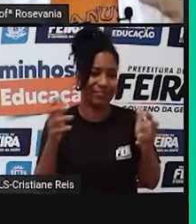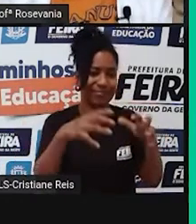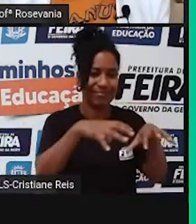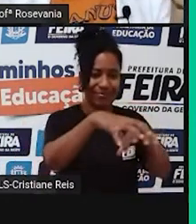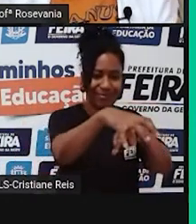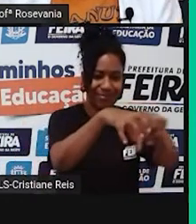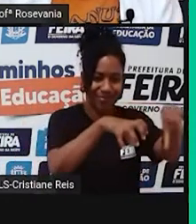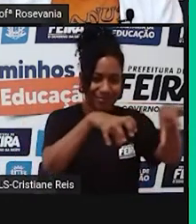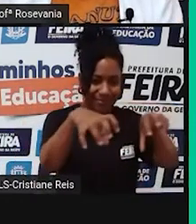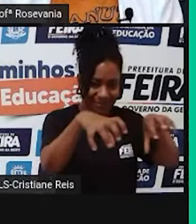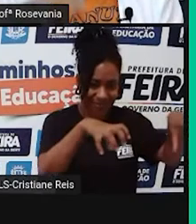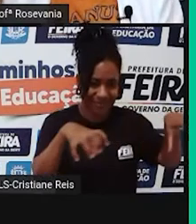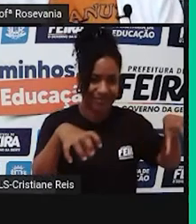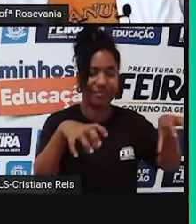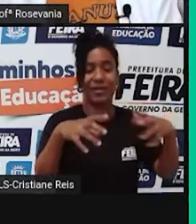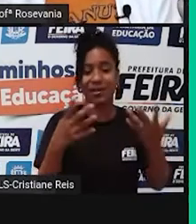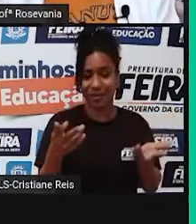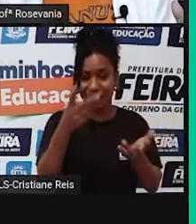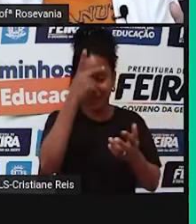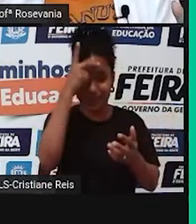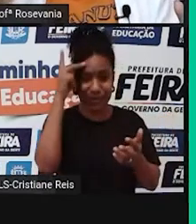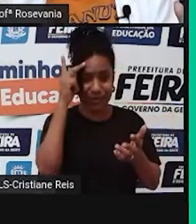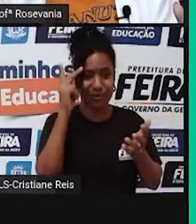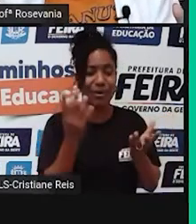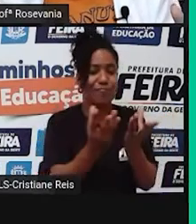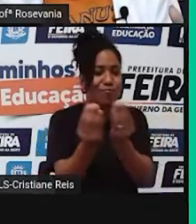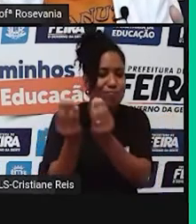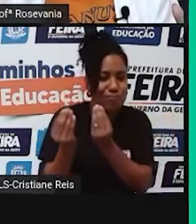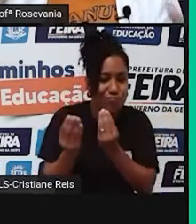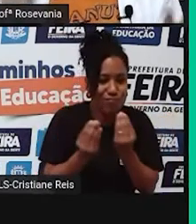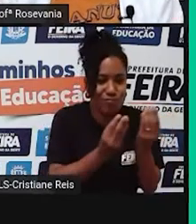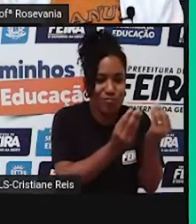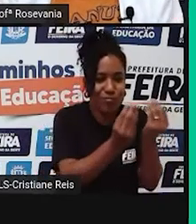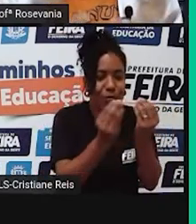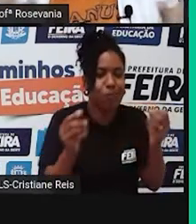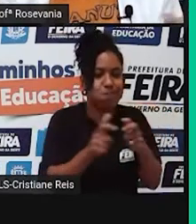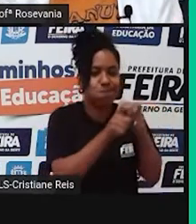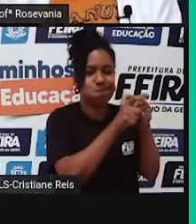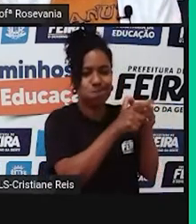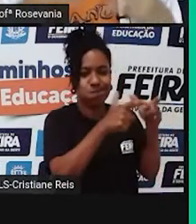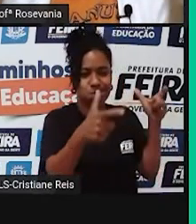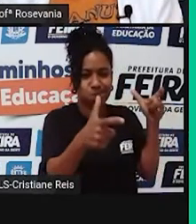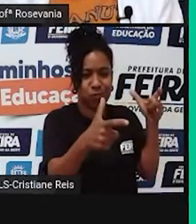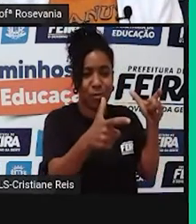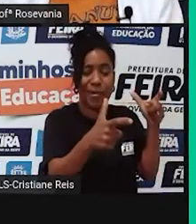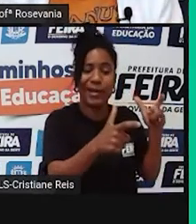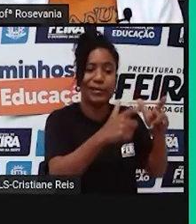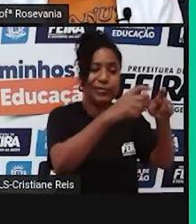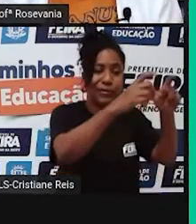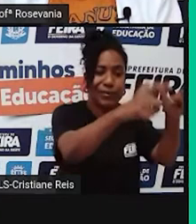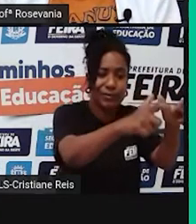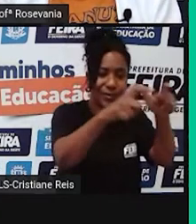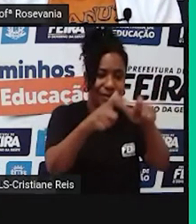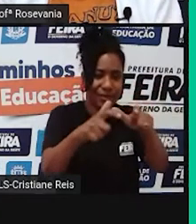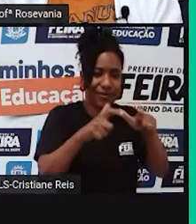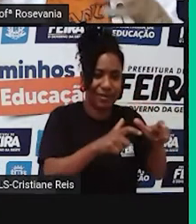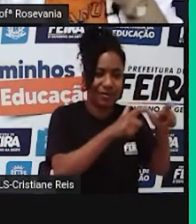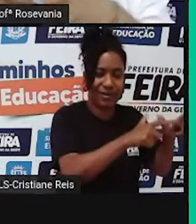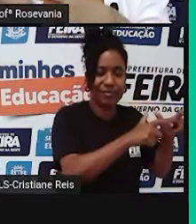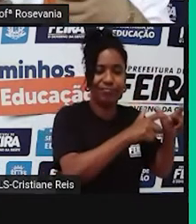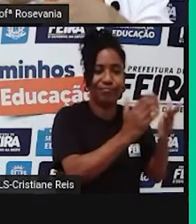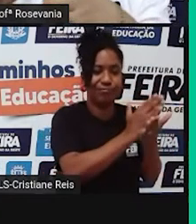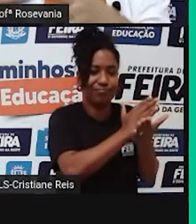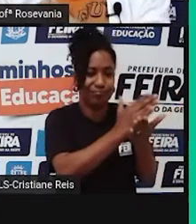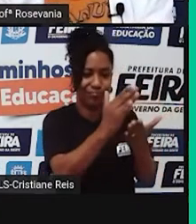país, ele pode ter um grande habitante com uma distribuição boa ou uma distribuição, né, não tão boa assim, ou